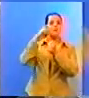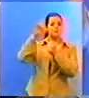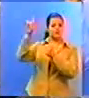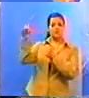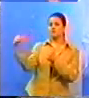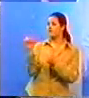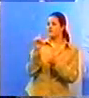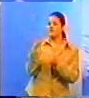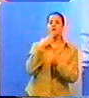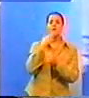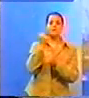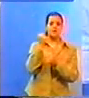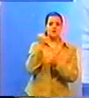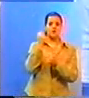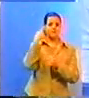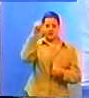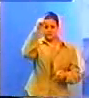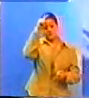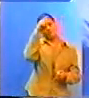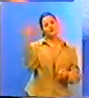o melhor do nosso tempo, vai para ele